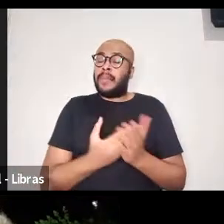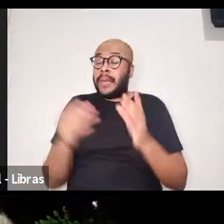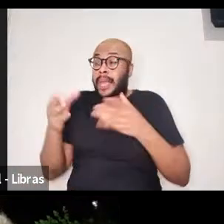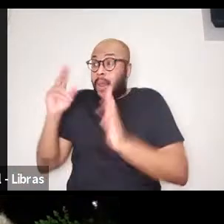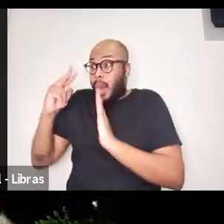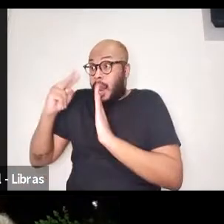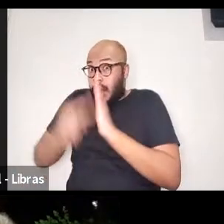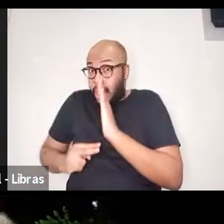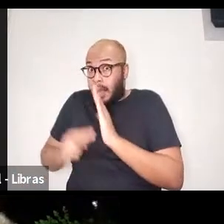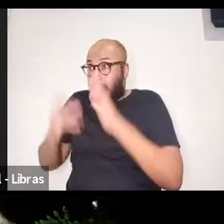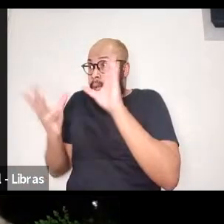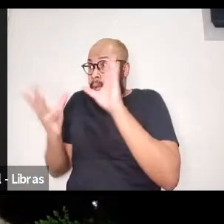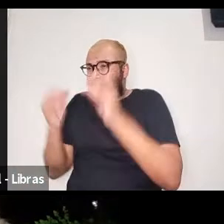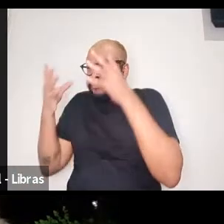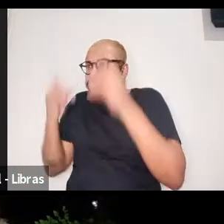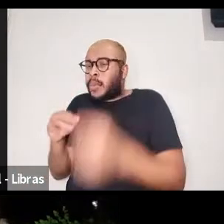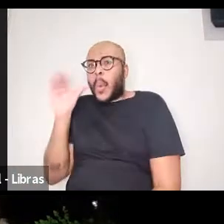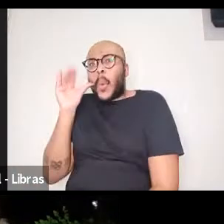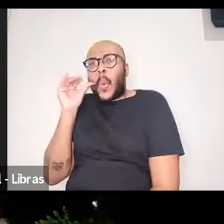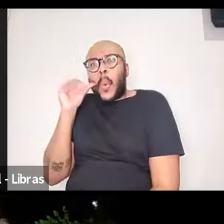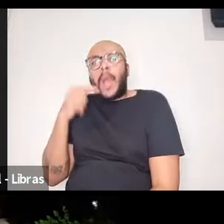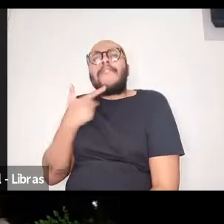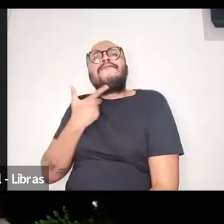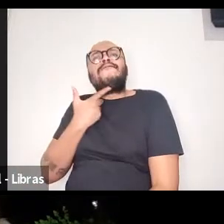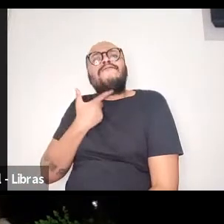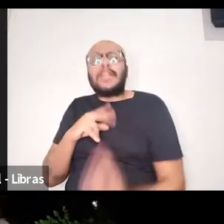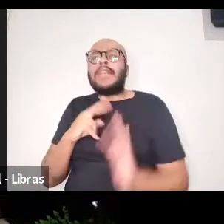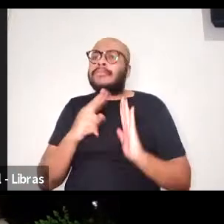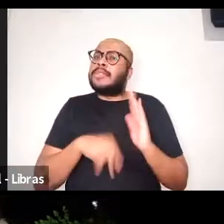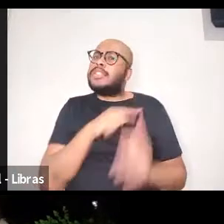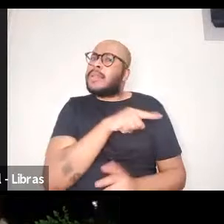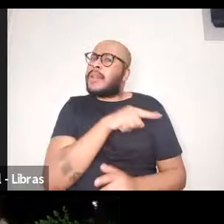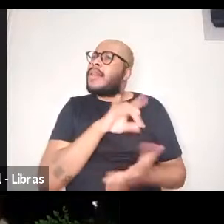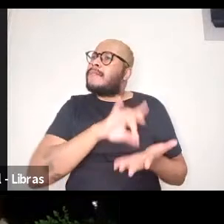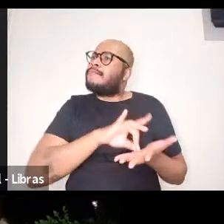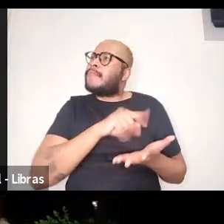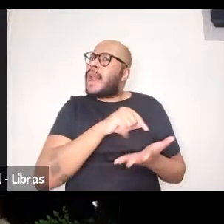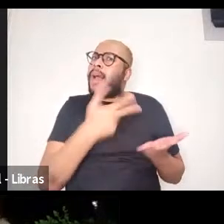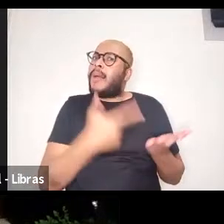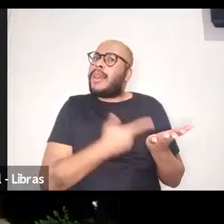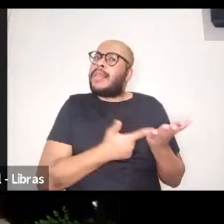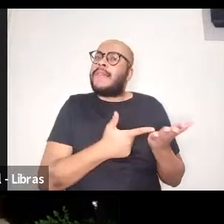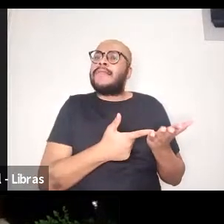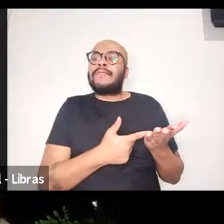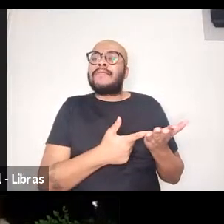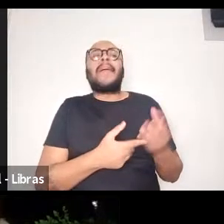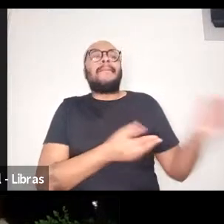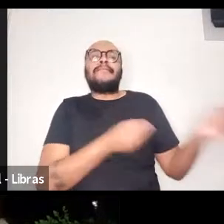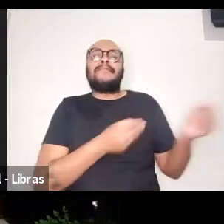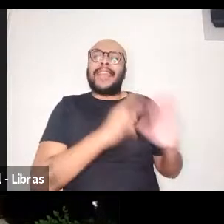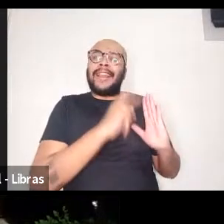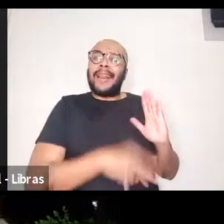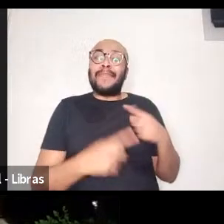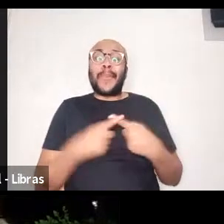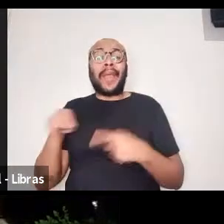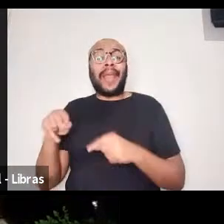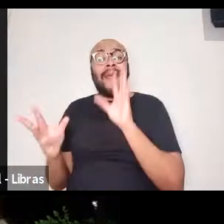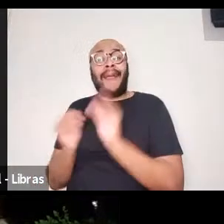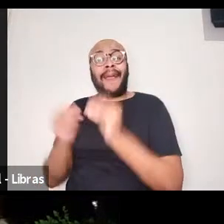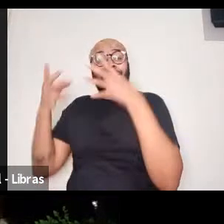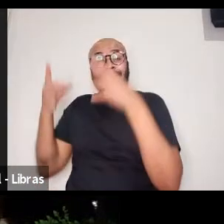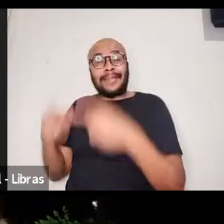leitor do livro, eventualmente até um já leitor do livro e que consegue encontrar uma outra